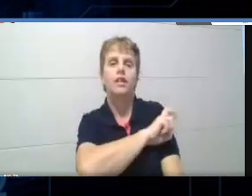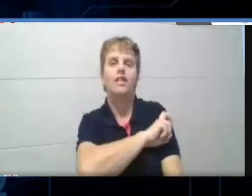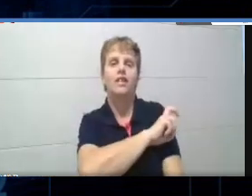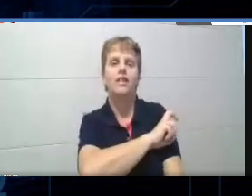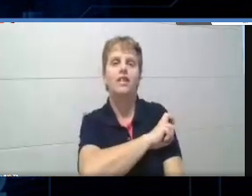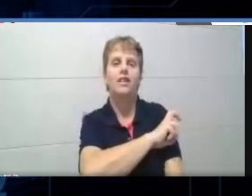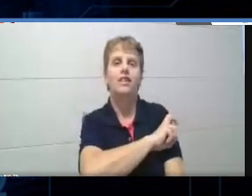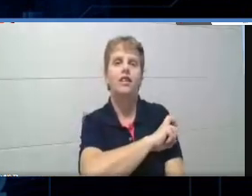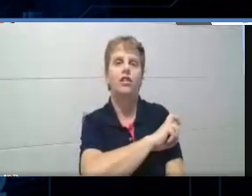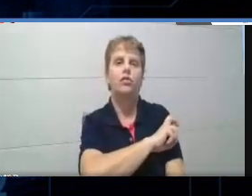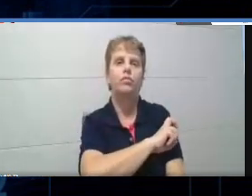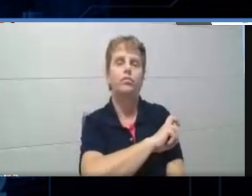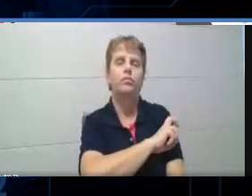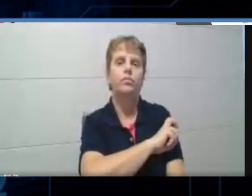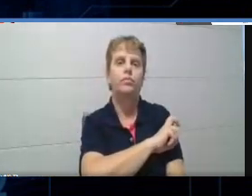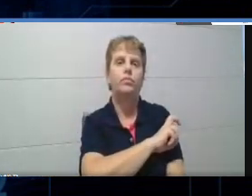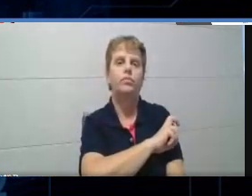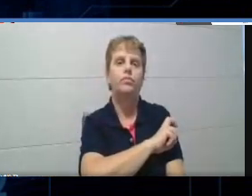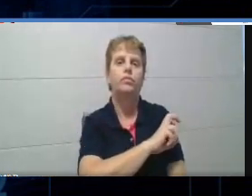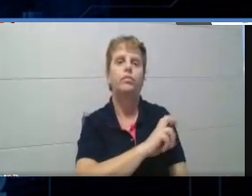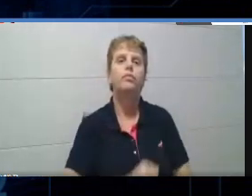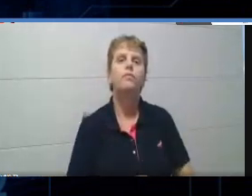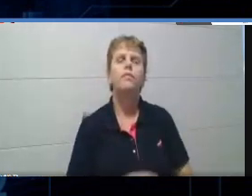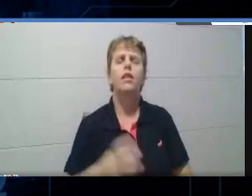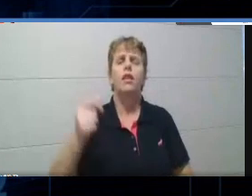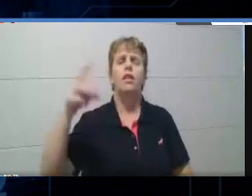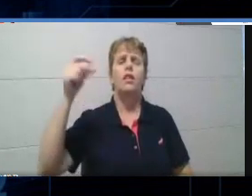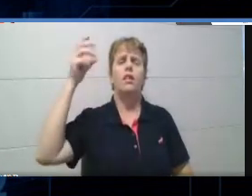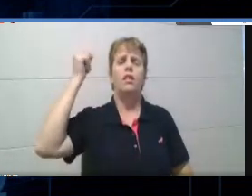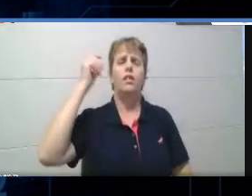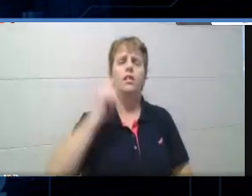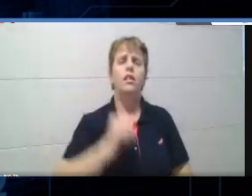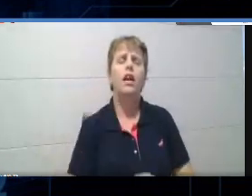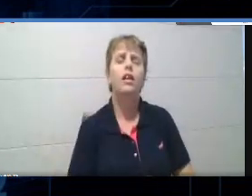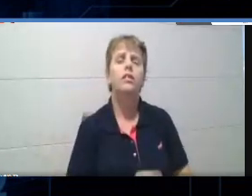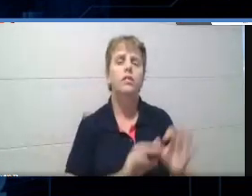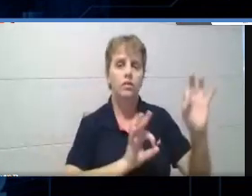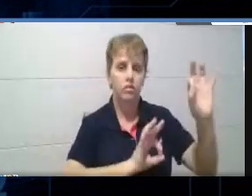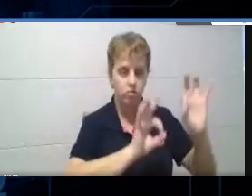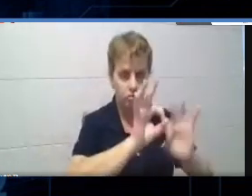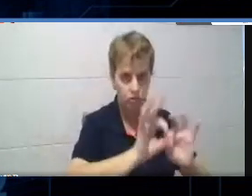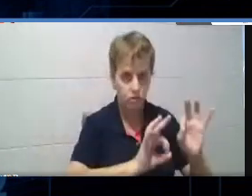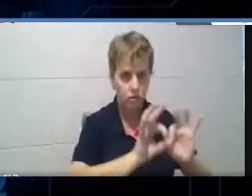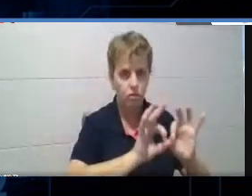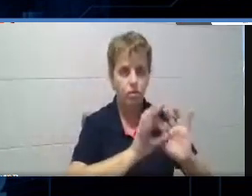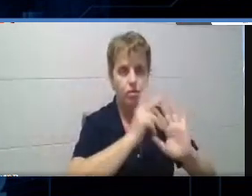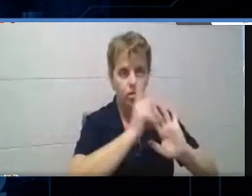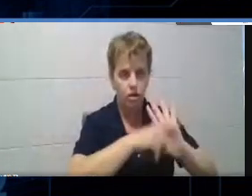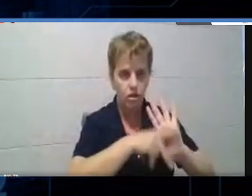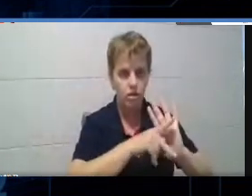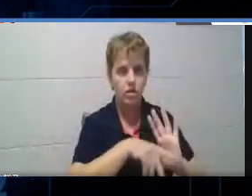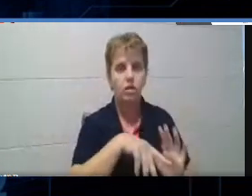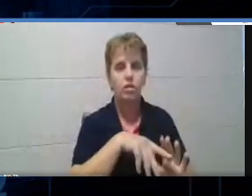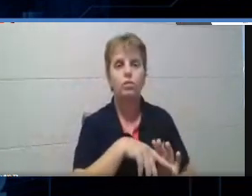então, agora é sexto ano, né, então lá na quinta série a gente estava fazendo, montando a,